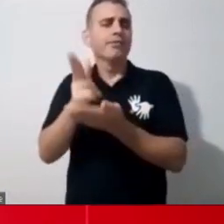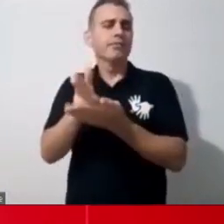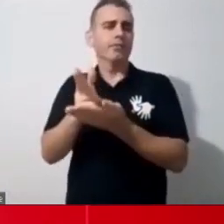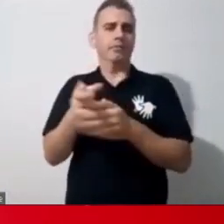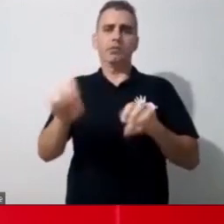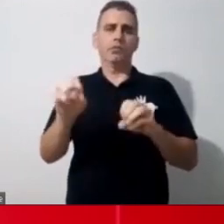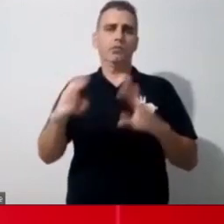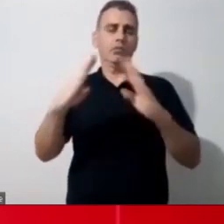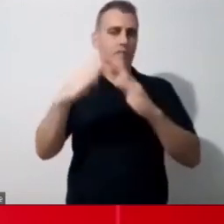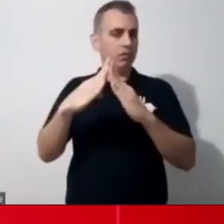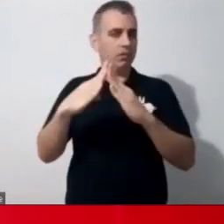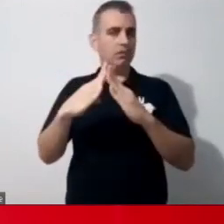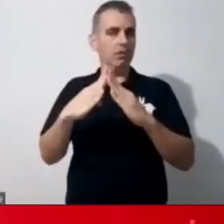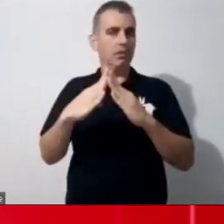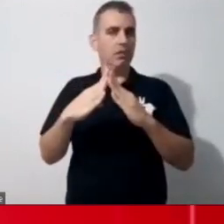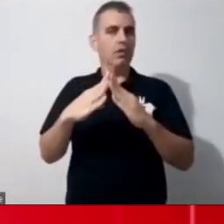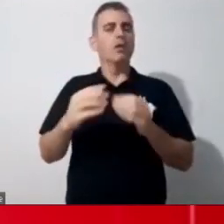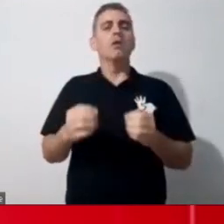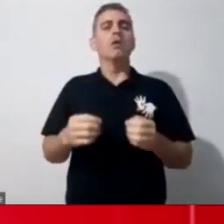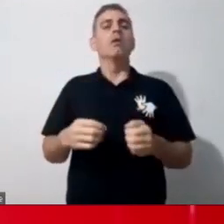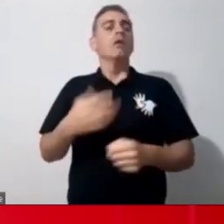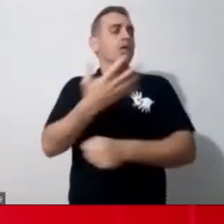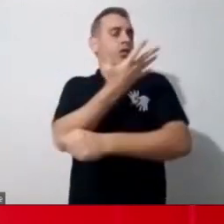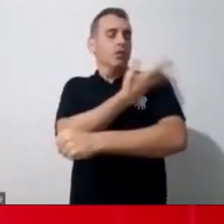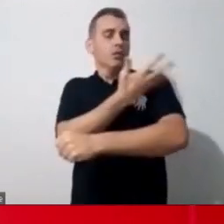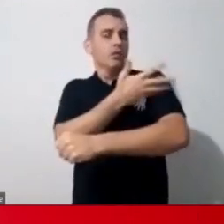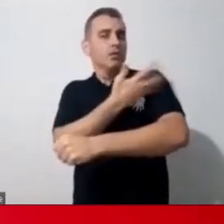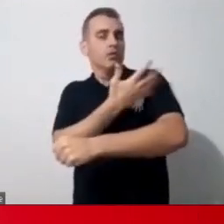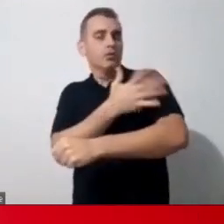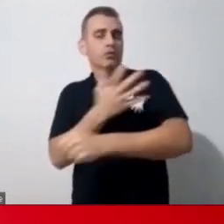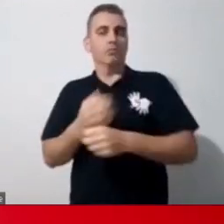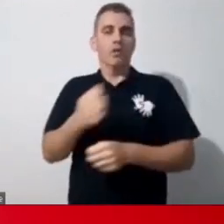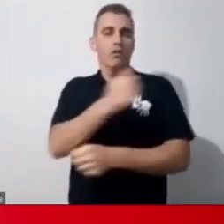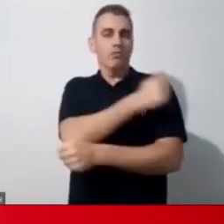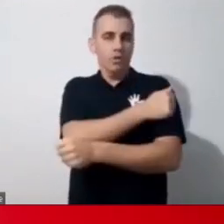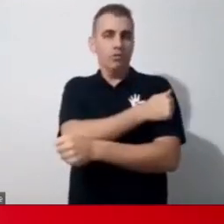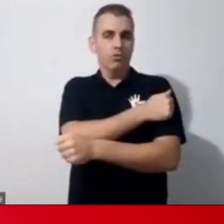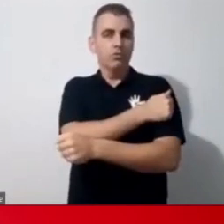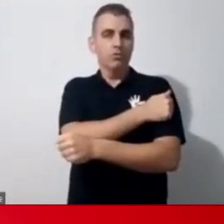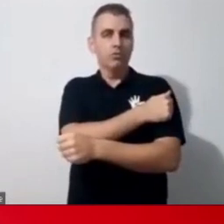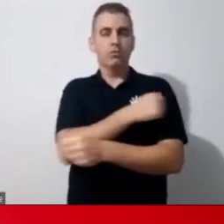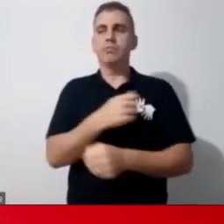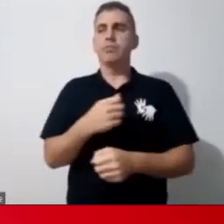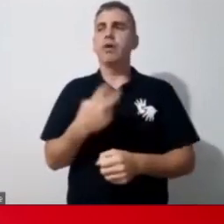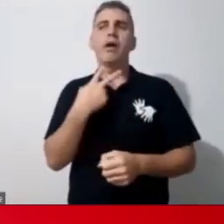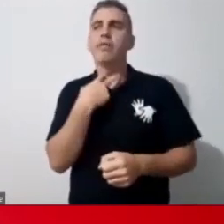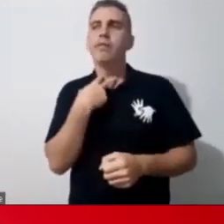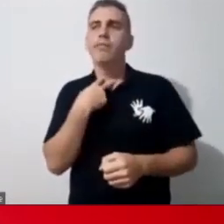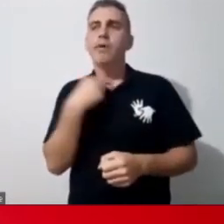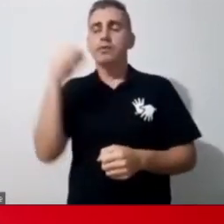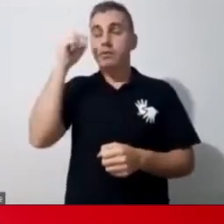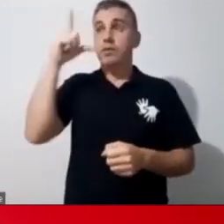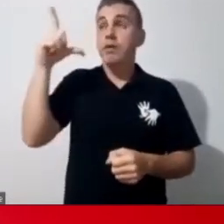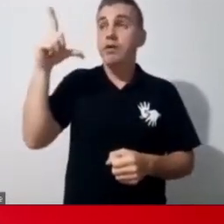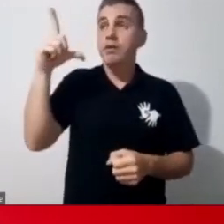aquele aluno, que eu sei que de manhã ele não pode fazer aquela videoaula ou fazer aquela atividade porque de repente ele toma uma medicação